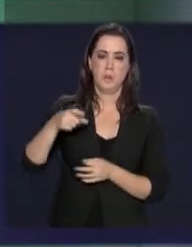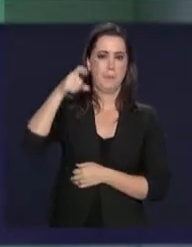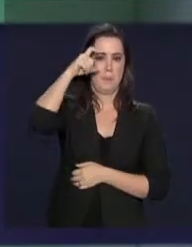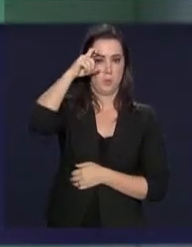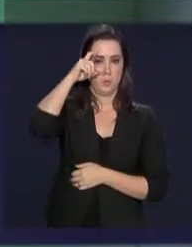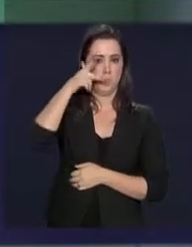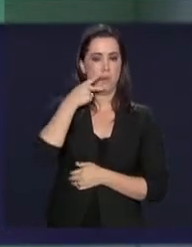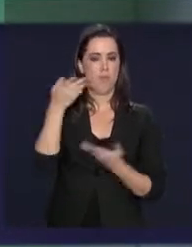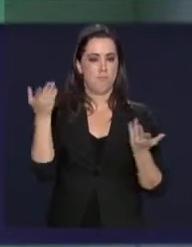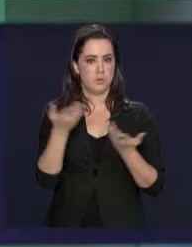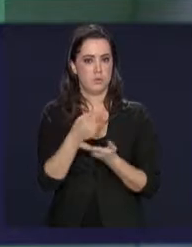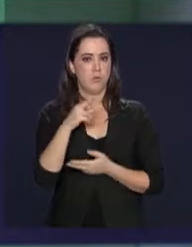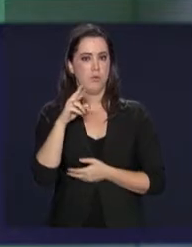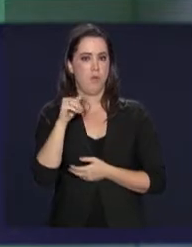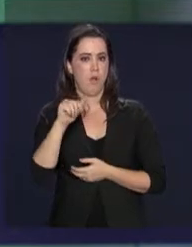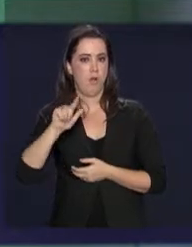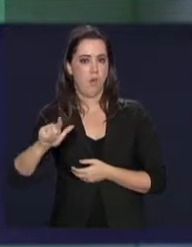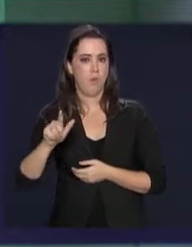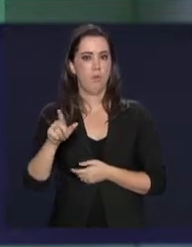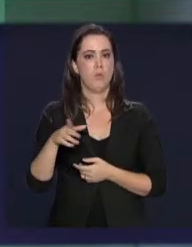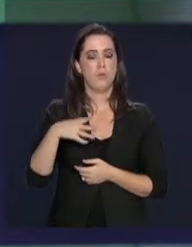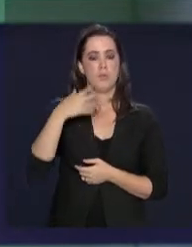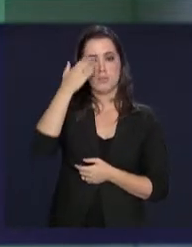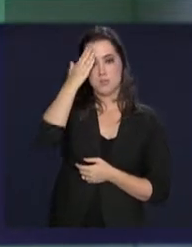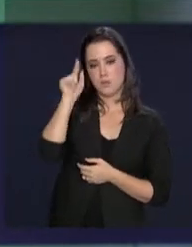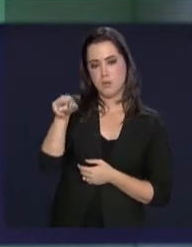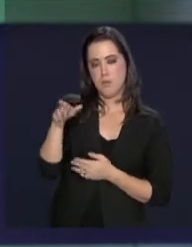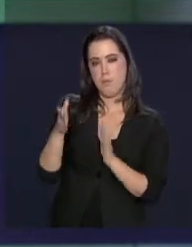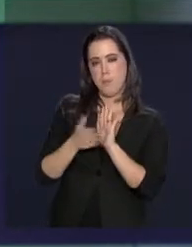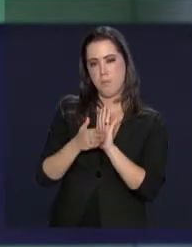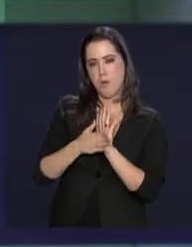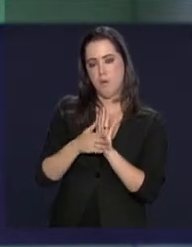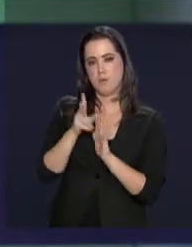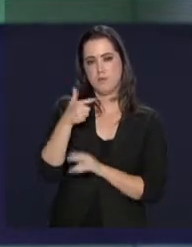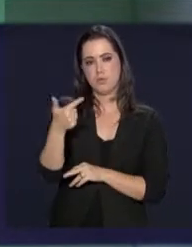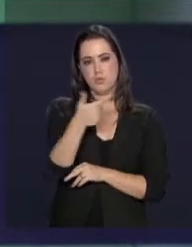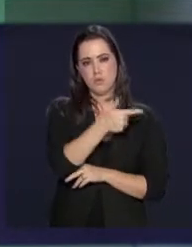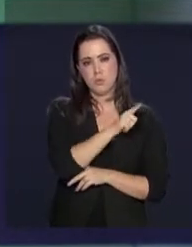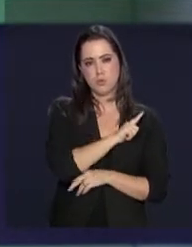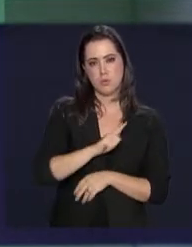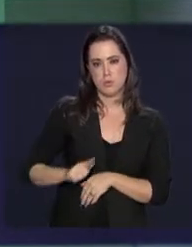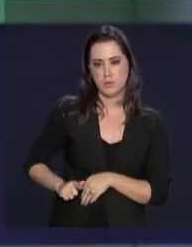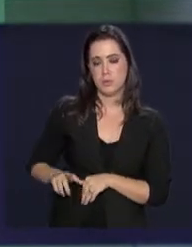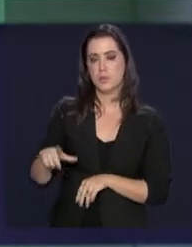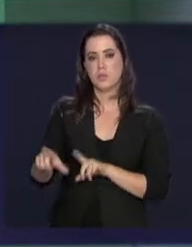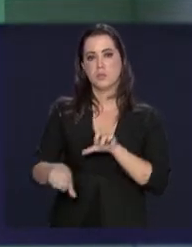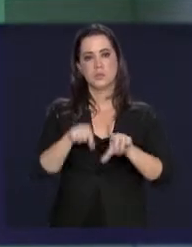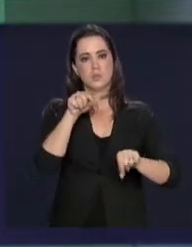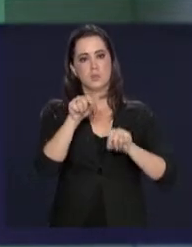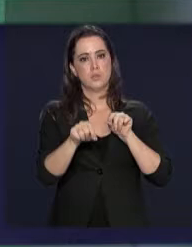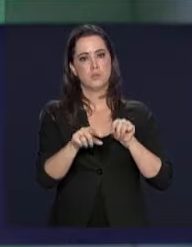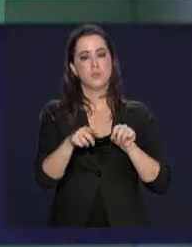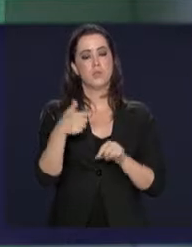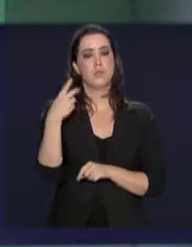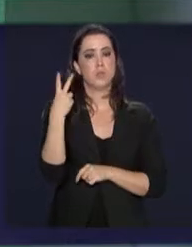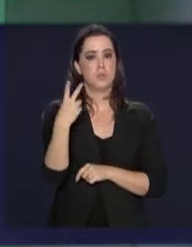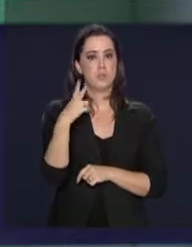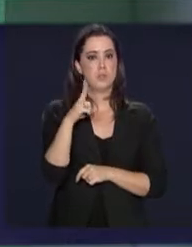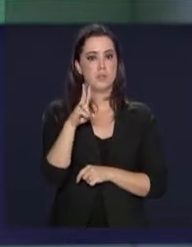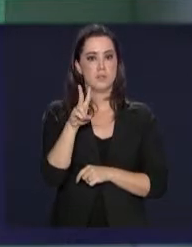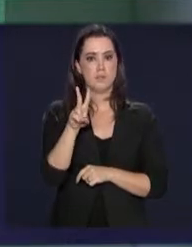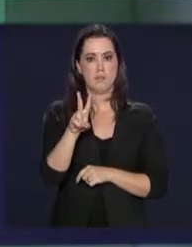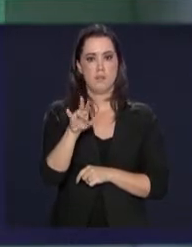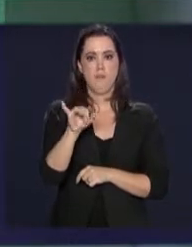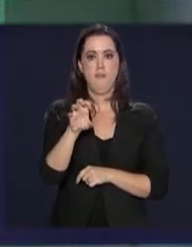Moro, e o atual ministro Raul Jugman ouviram as propostas de 22 governadores eleitos e dois vices,